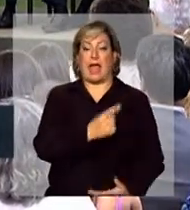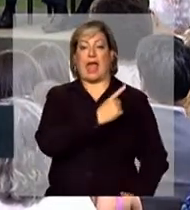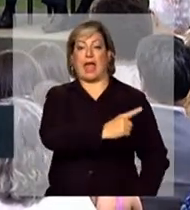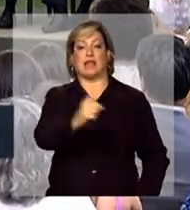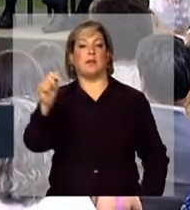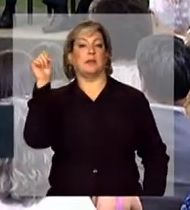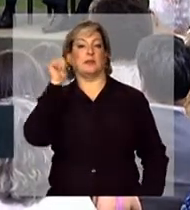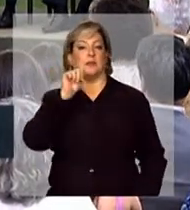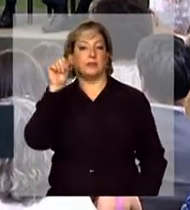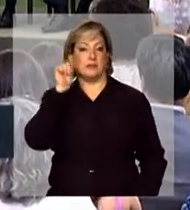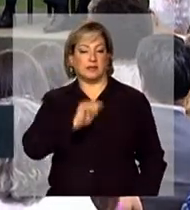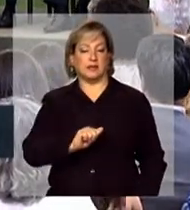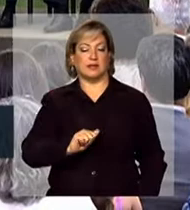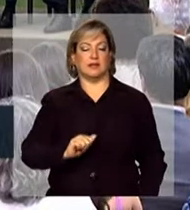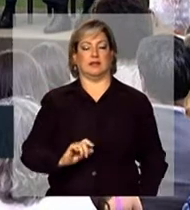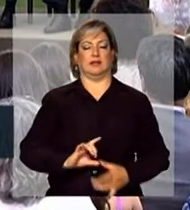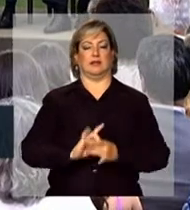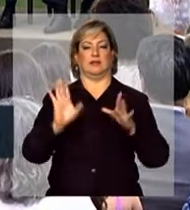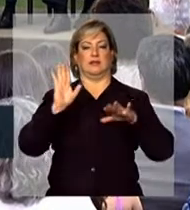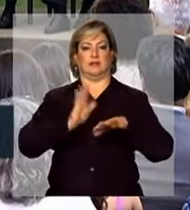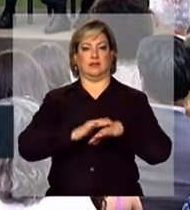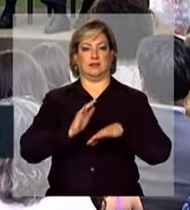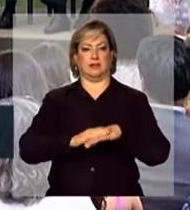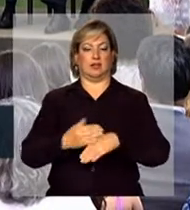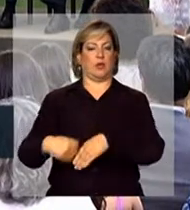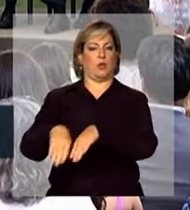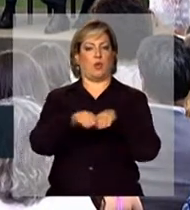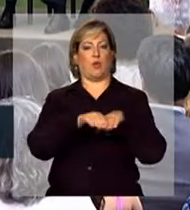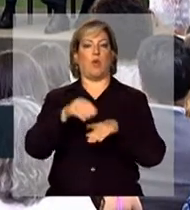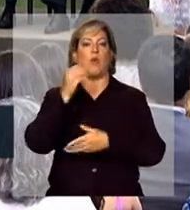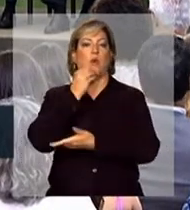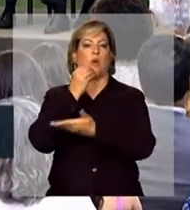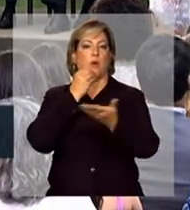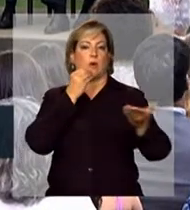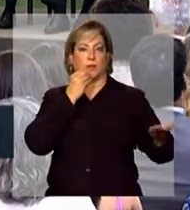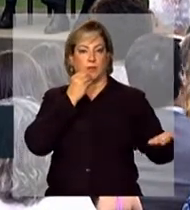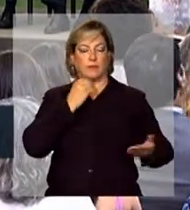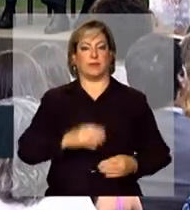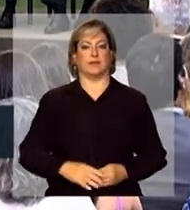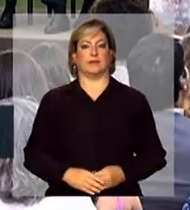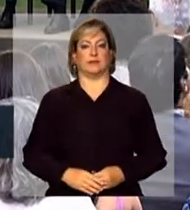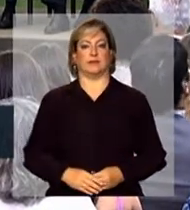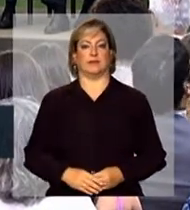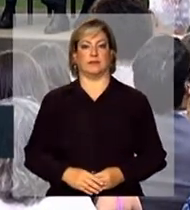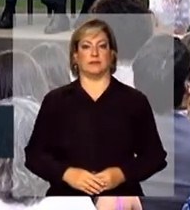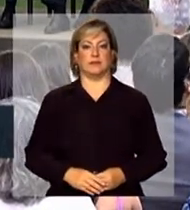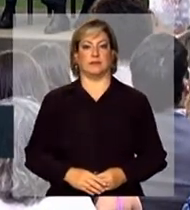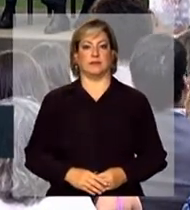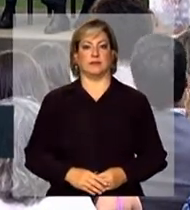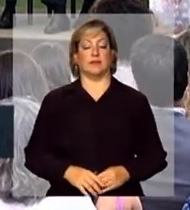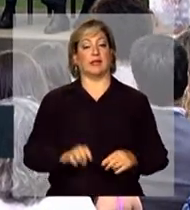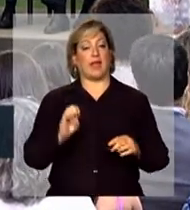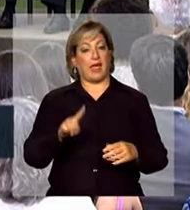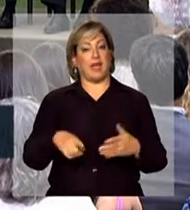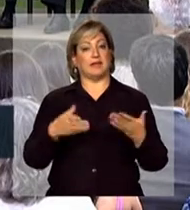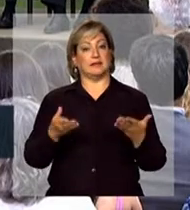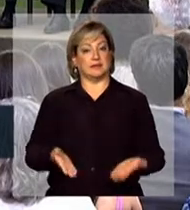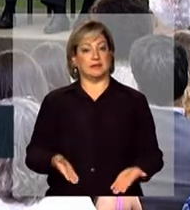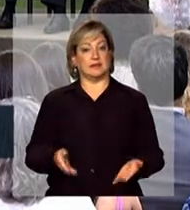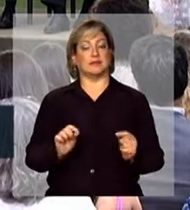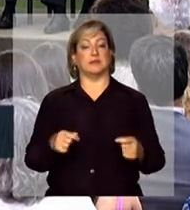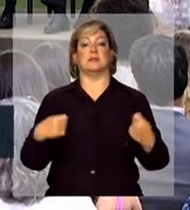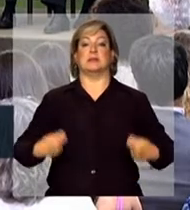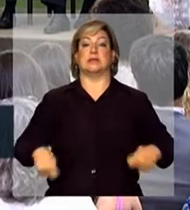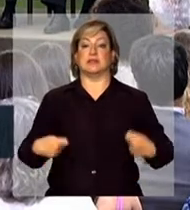com autonomia, com dignidade e com igualdade de oportunidades. É assim que